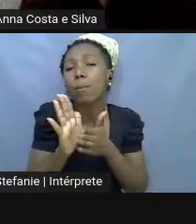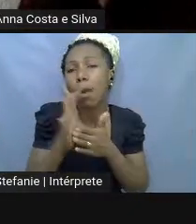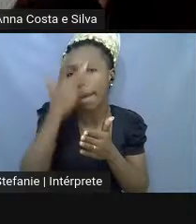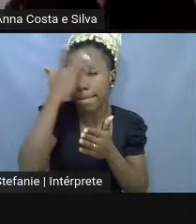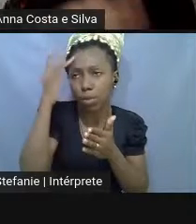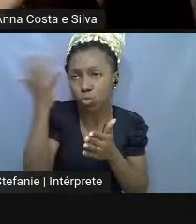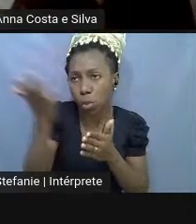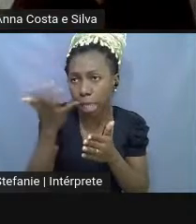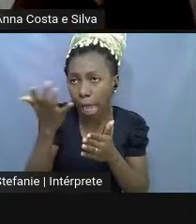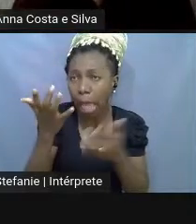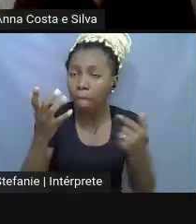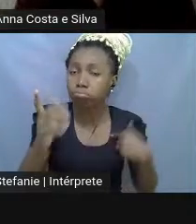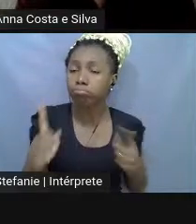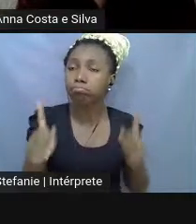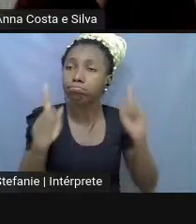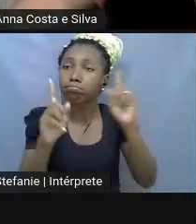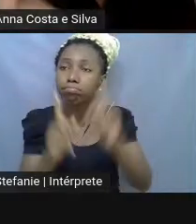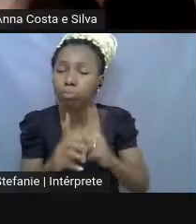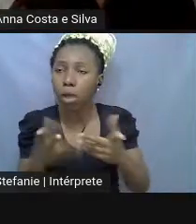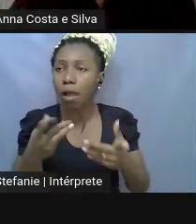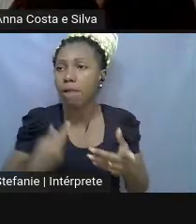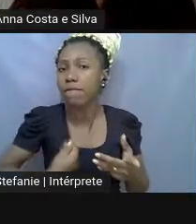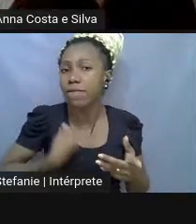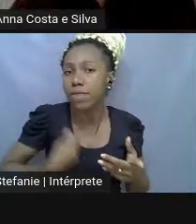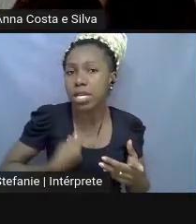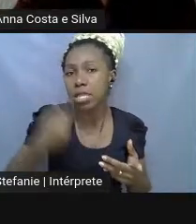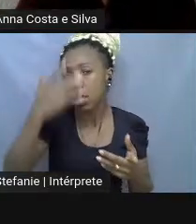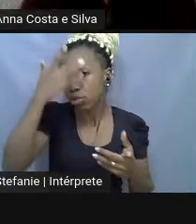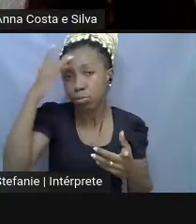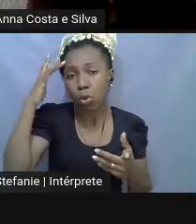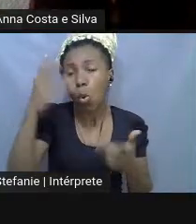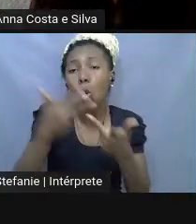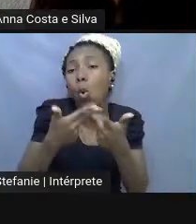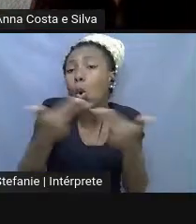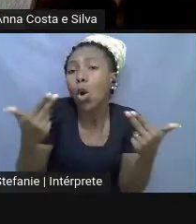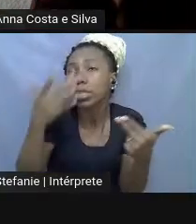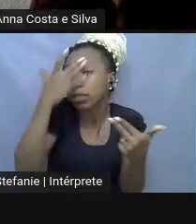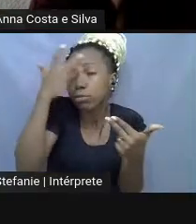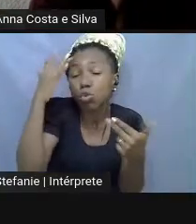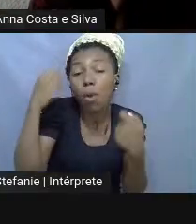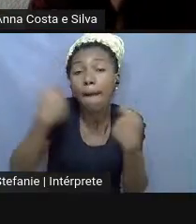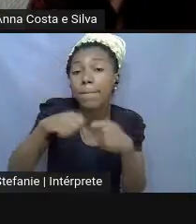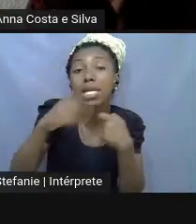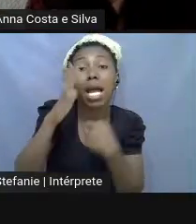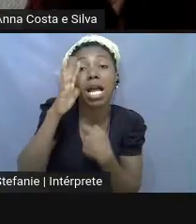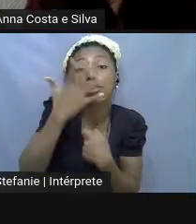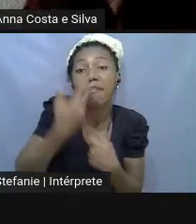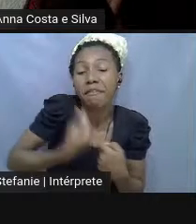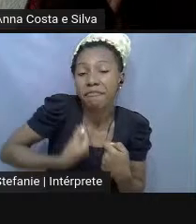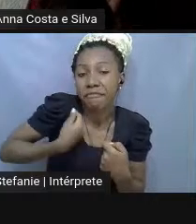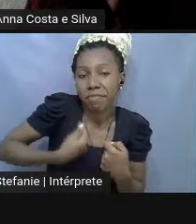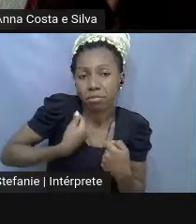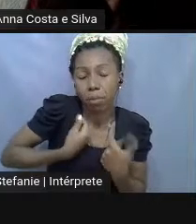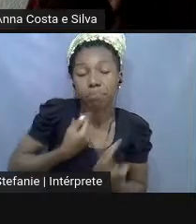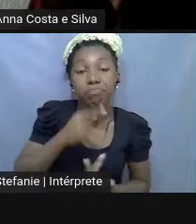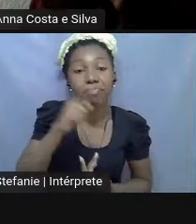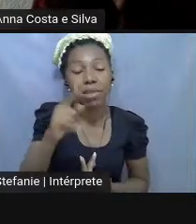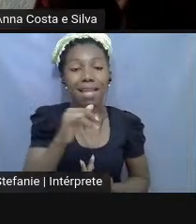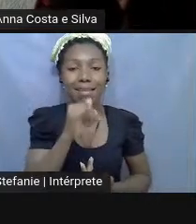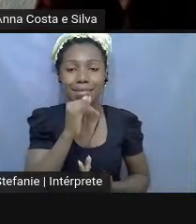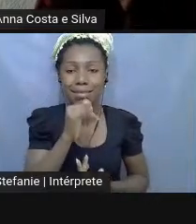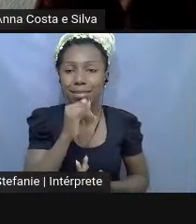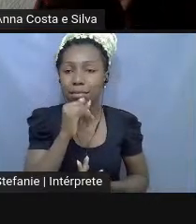enquanto vida, né? Enquanto coisa que as pessoas precisam fazer, né? Então, é... Esse é um exemplo. Um outro exemplo